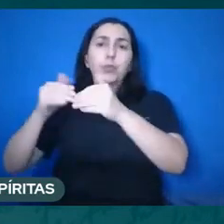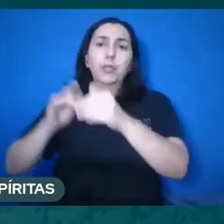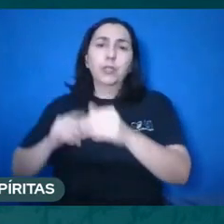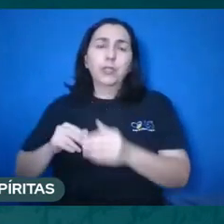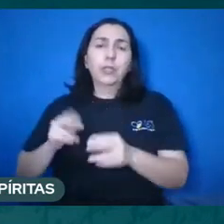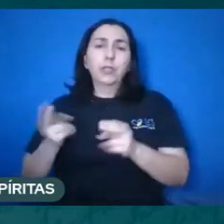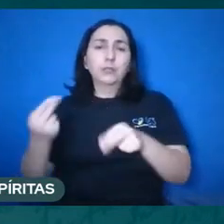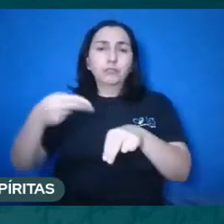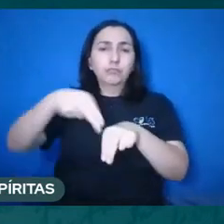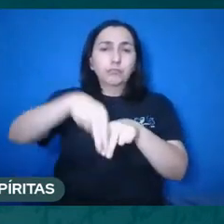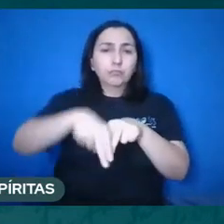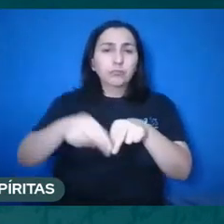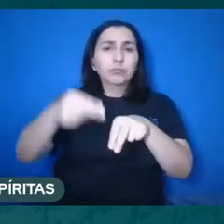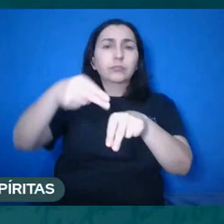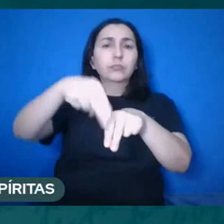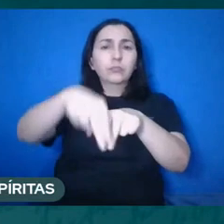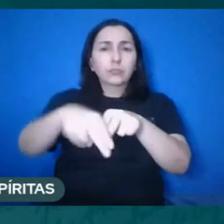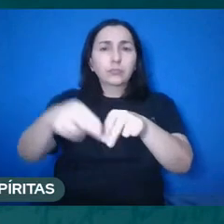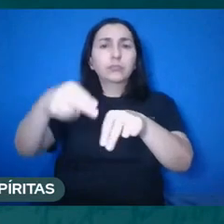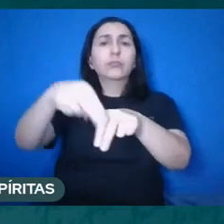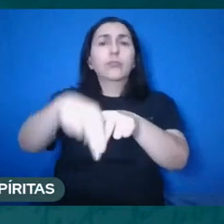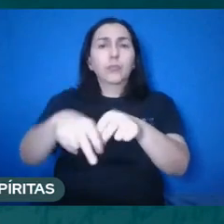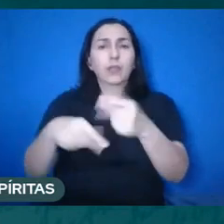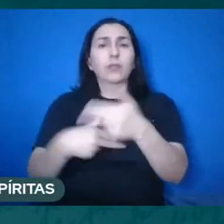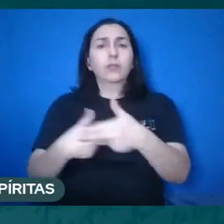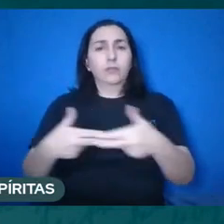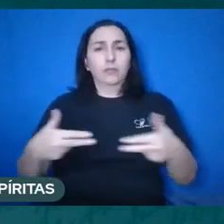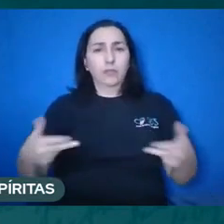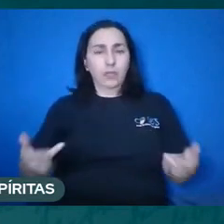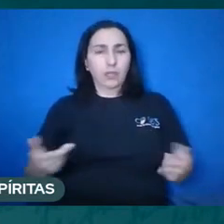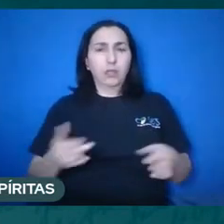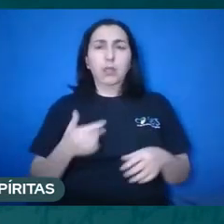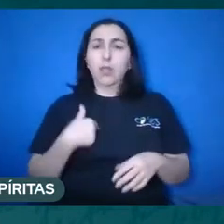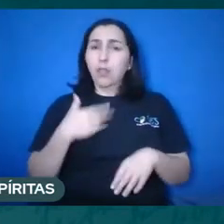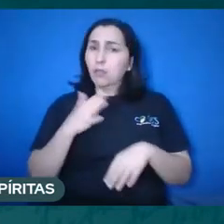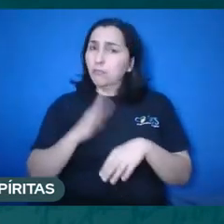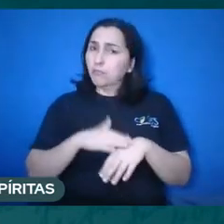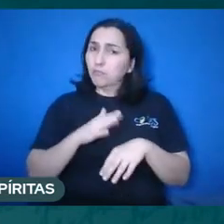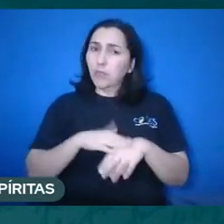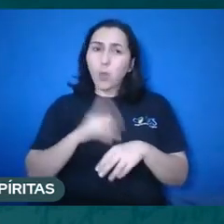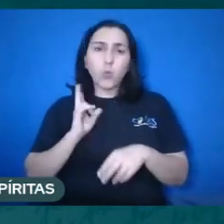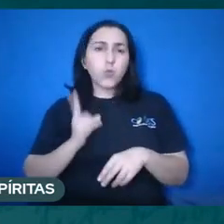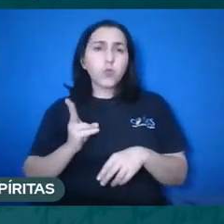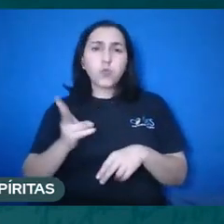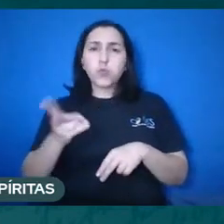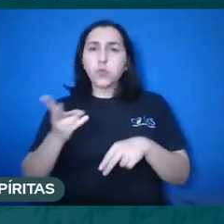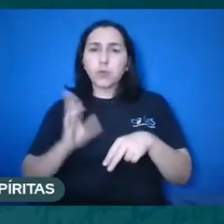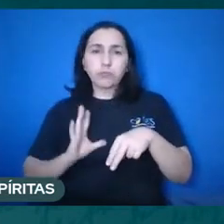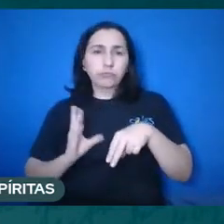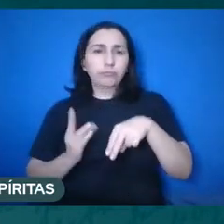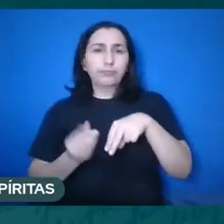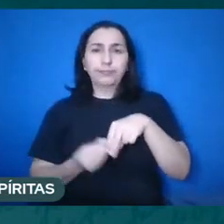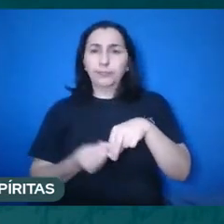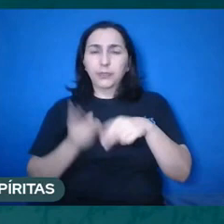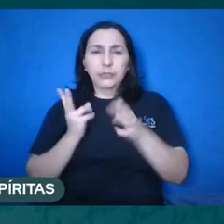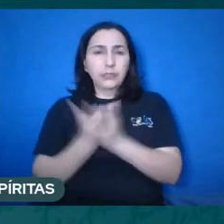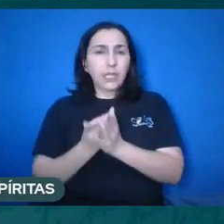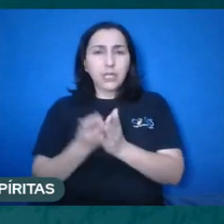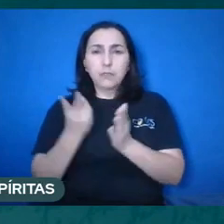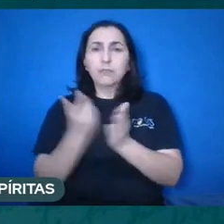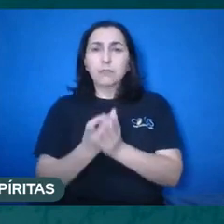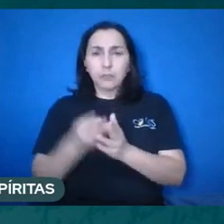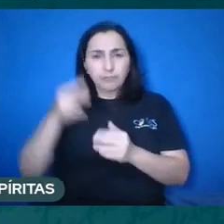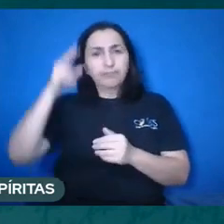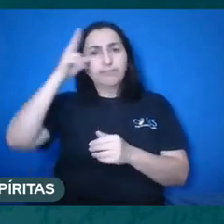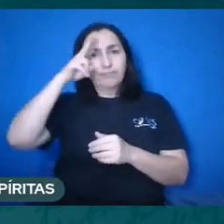encarnação, não faz com que eu seja espírito diferente, eu sou eu mesmo, sou eu que me encarno sempre, sempre